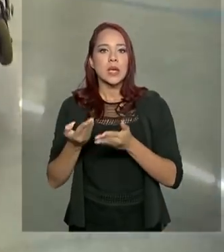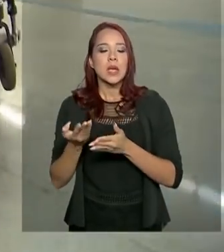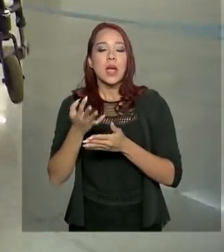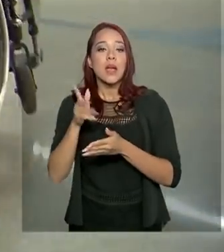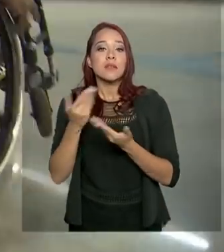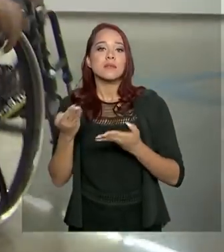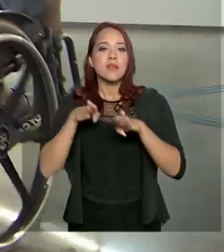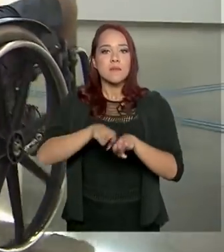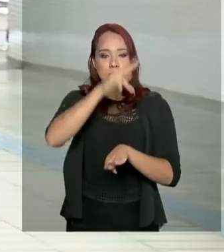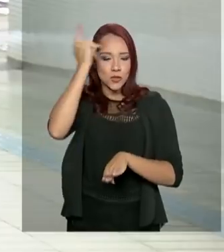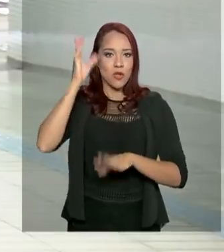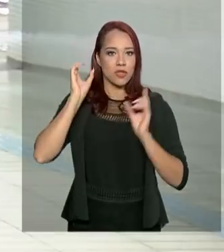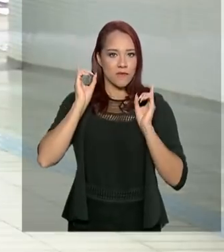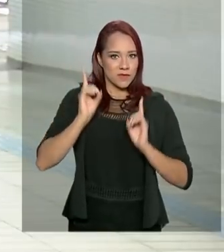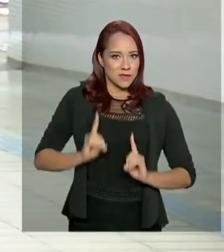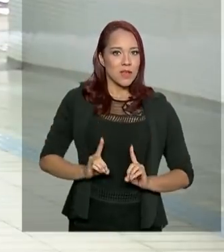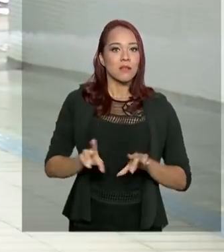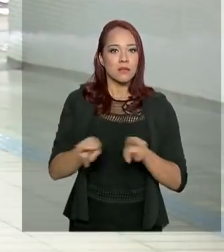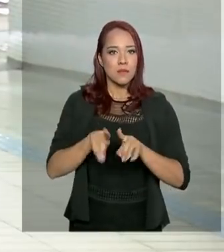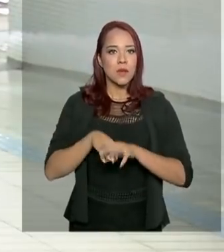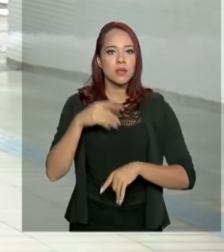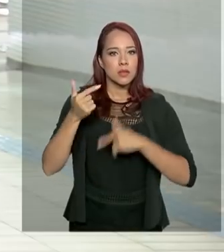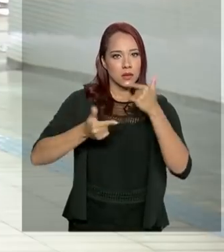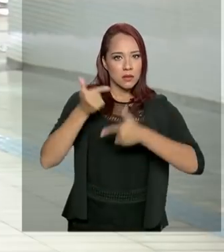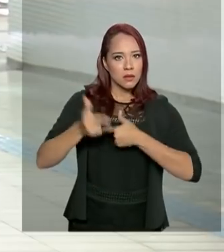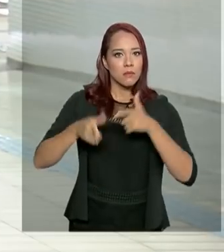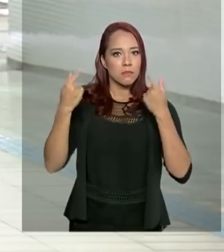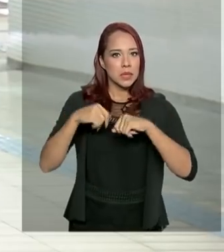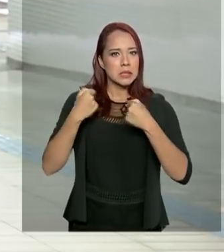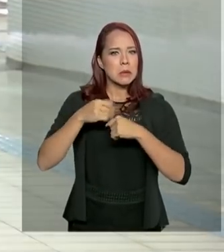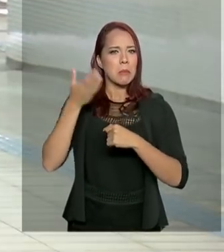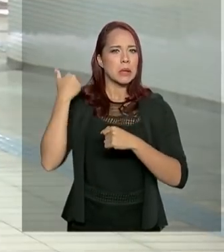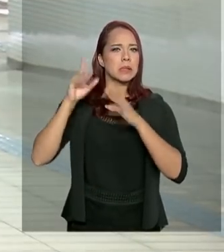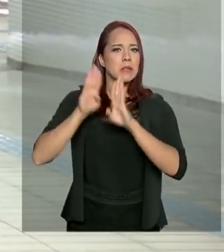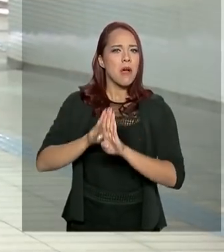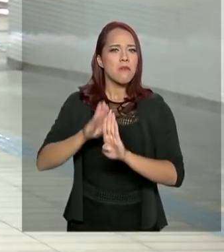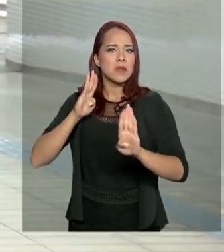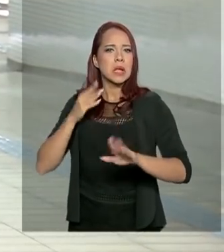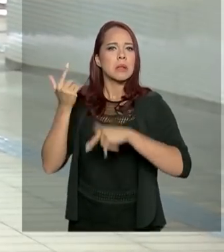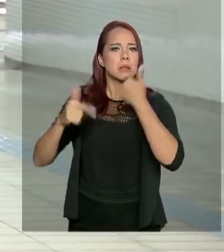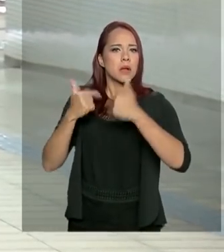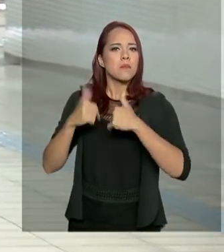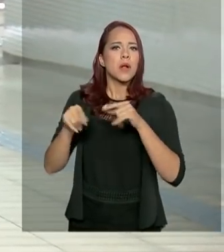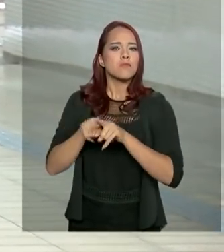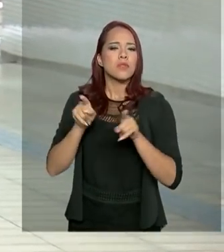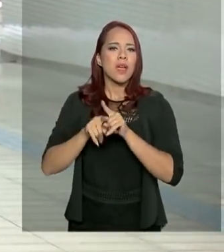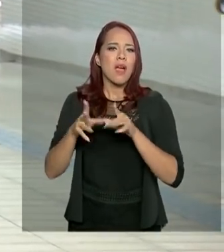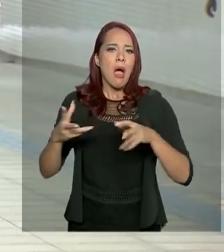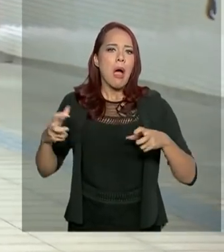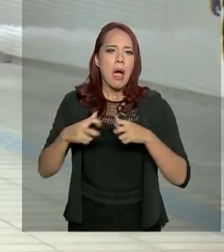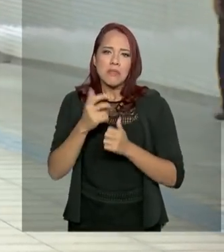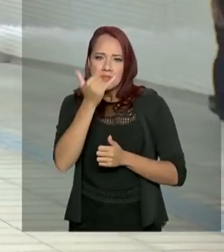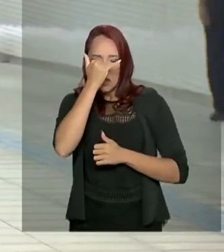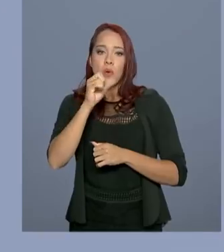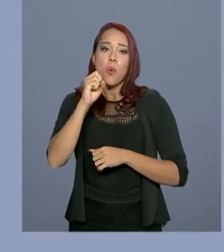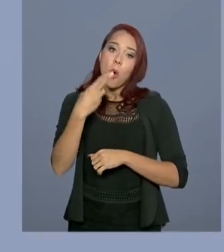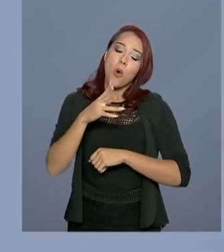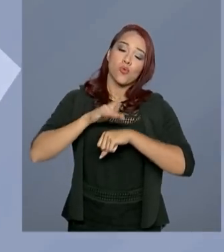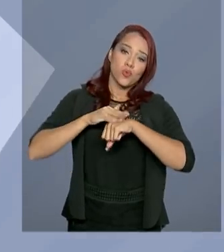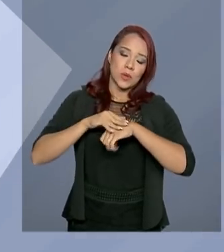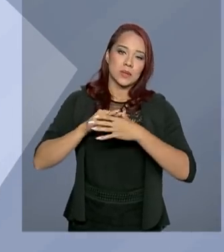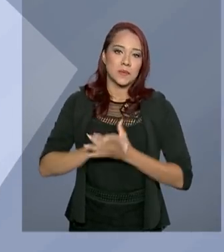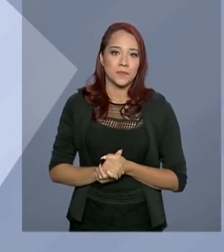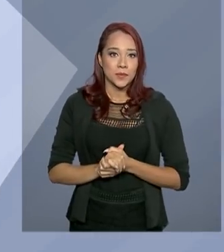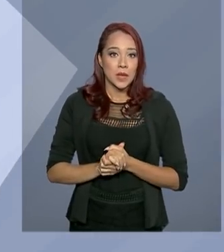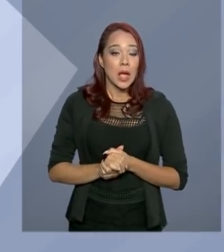pessoas com deficiência e de trabalhadores que precisaram se afastar do trabalho por motivo de acidente ou de doença. Para